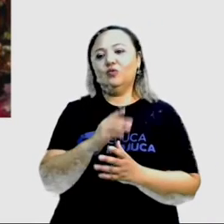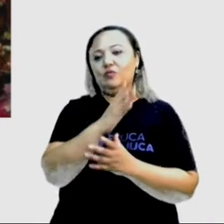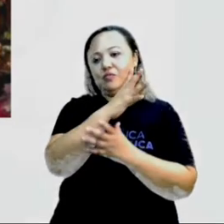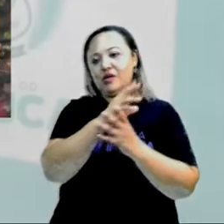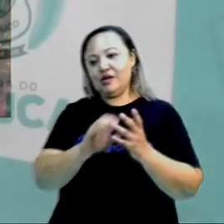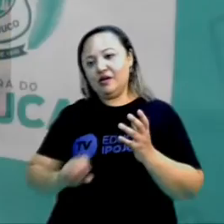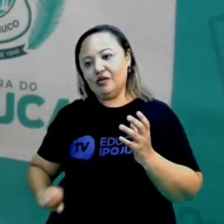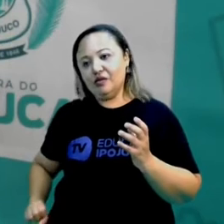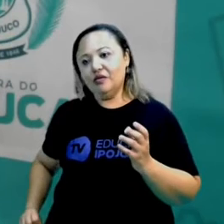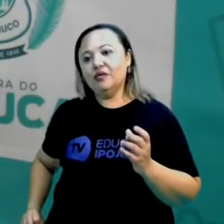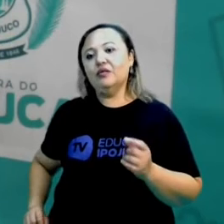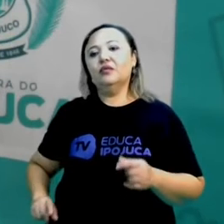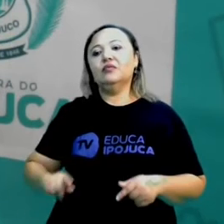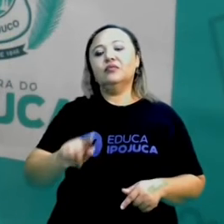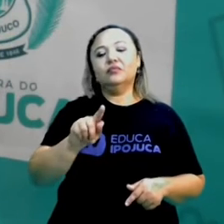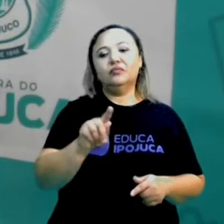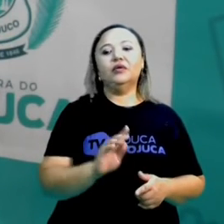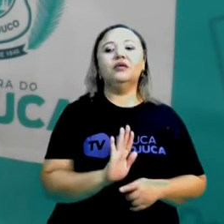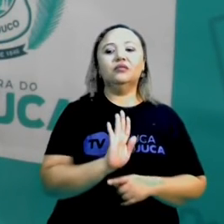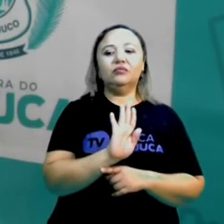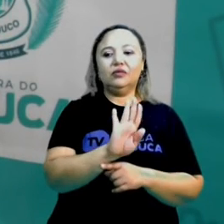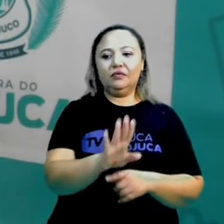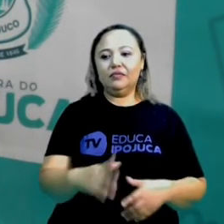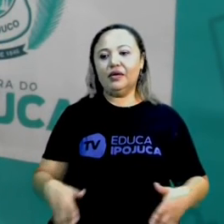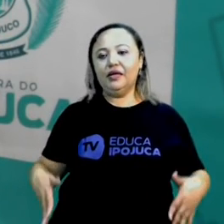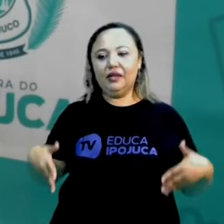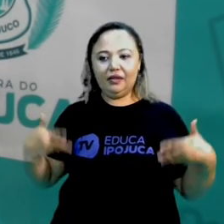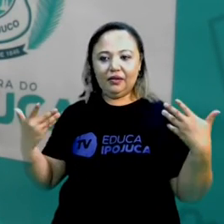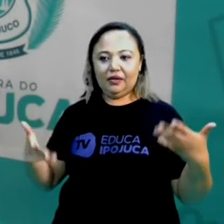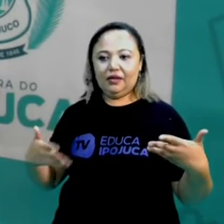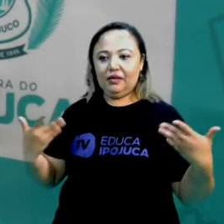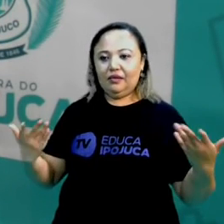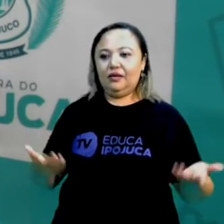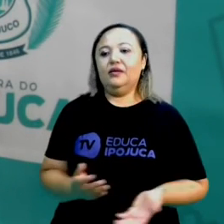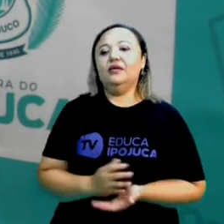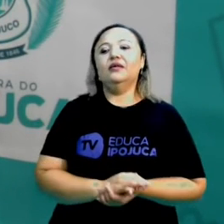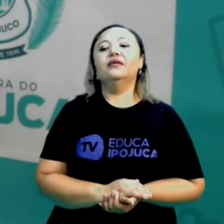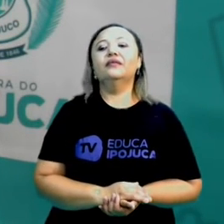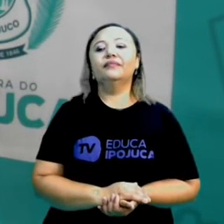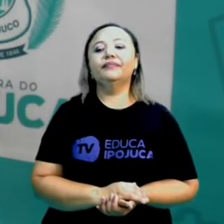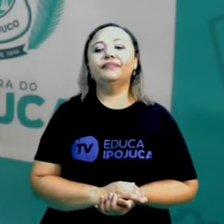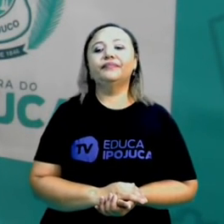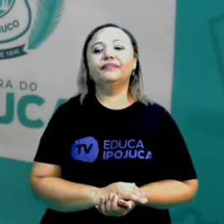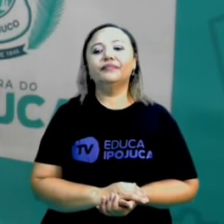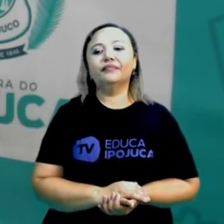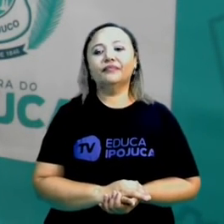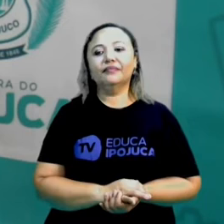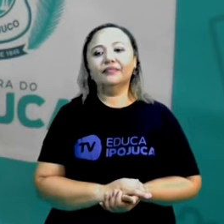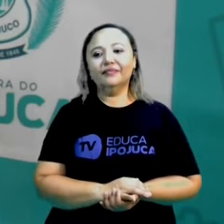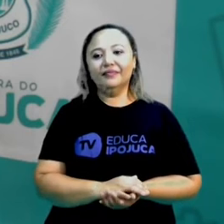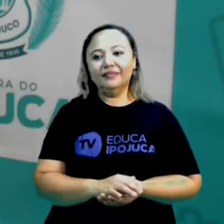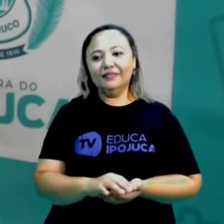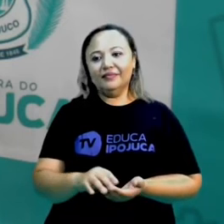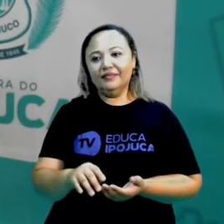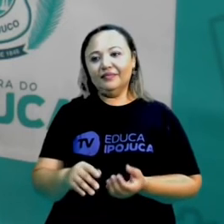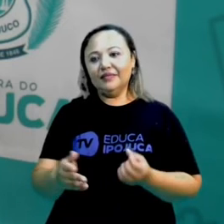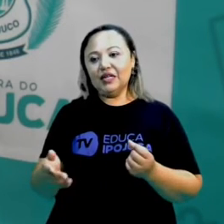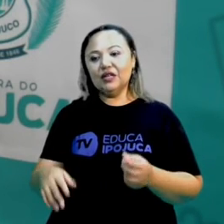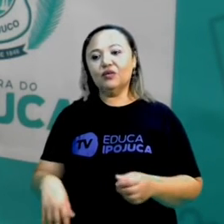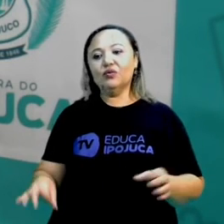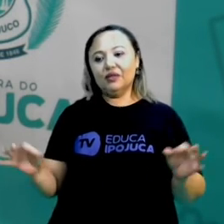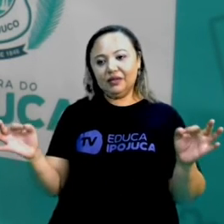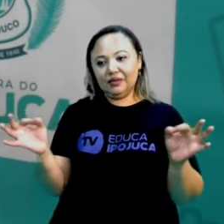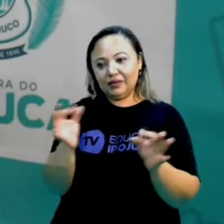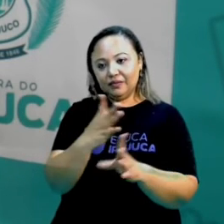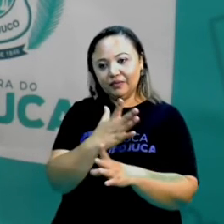forma de distração, né? E folia naquela época. No final do corte